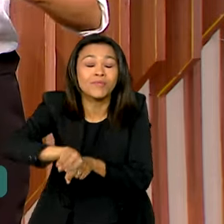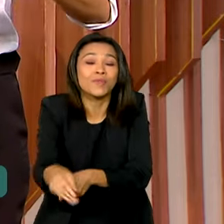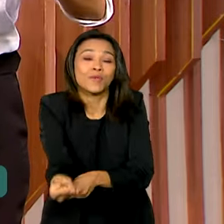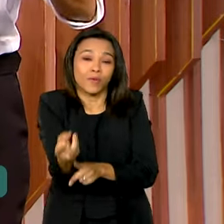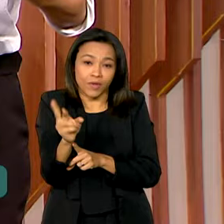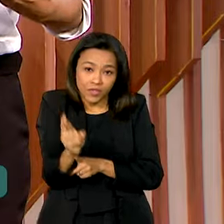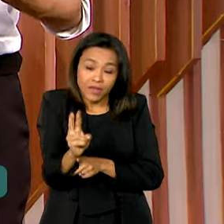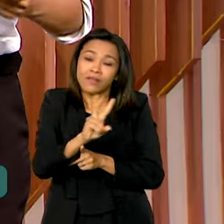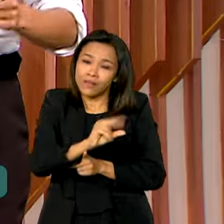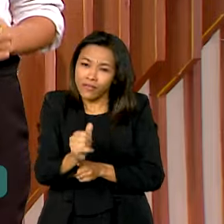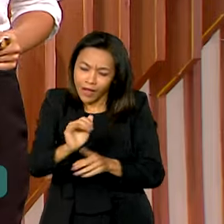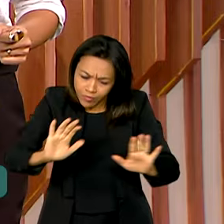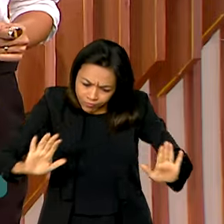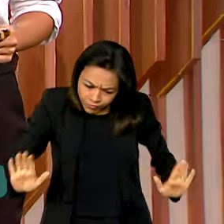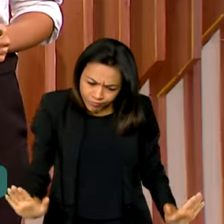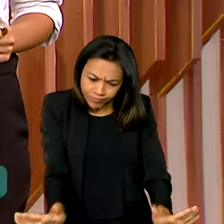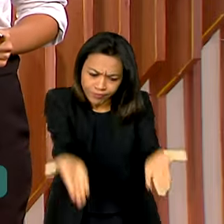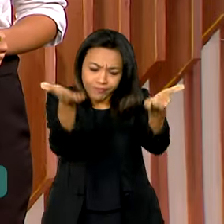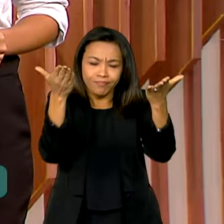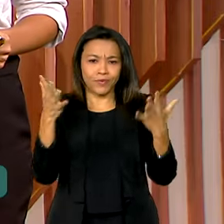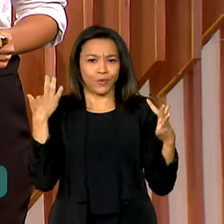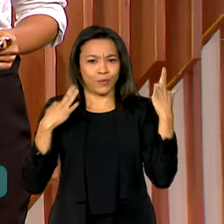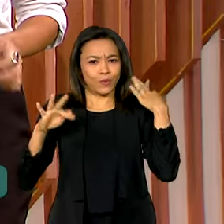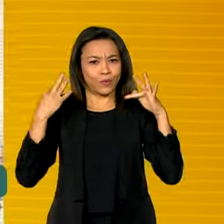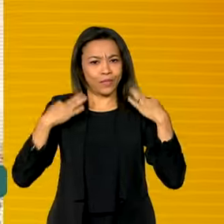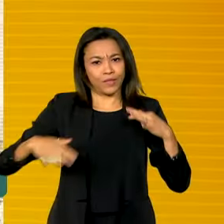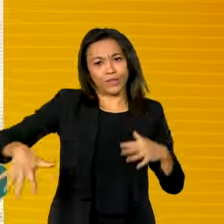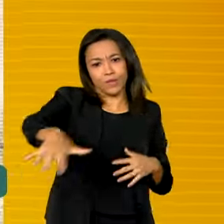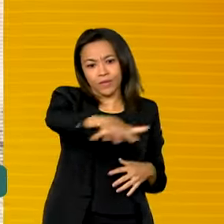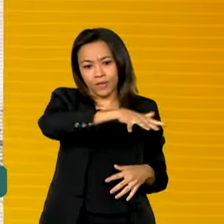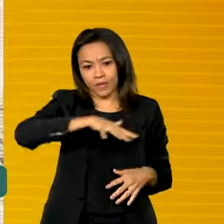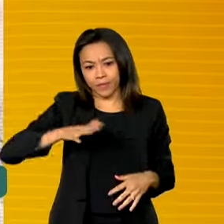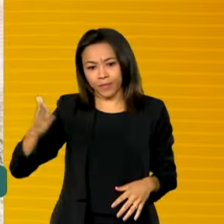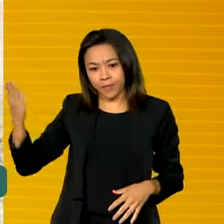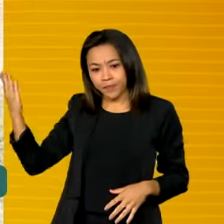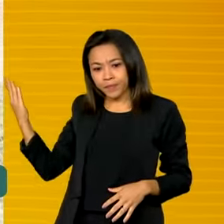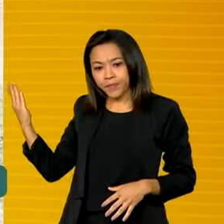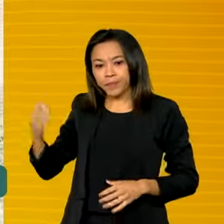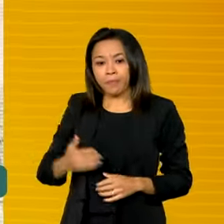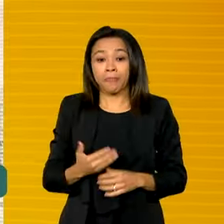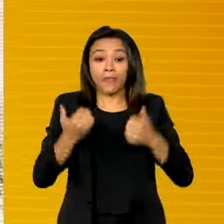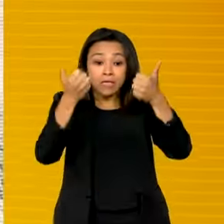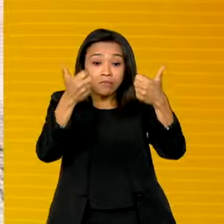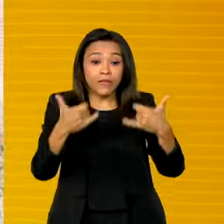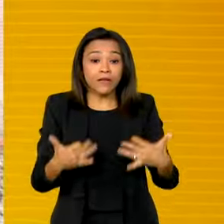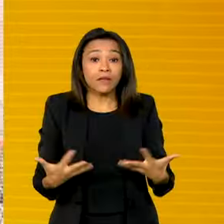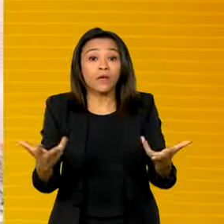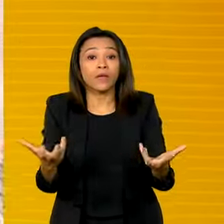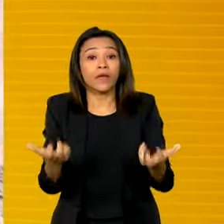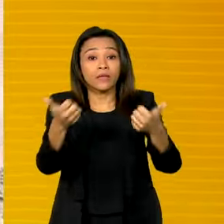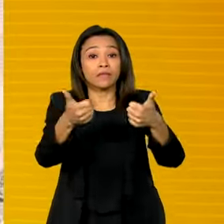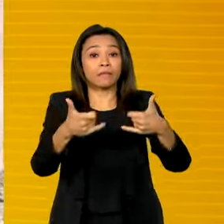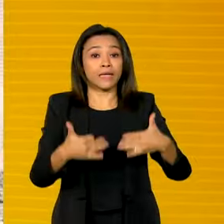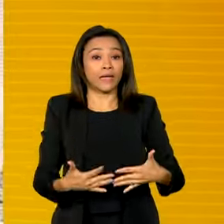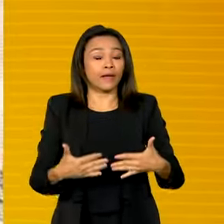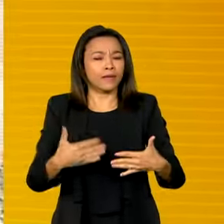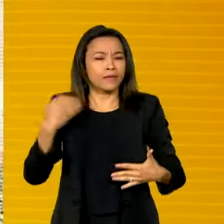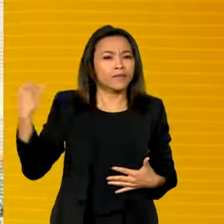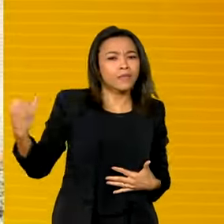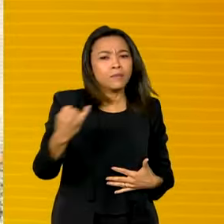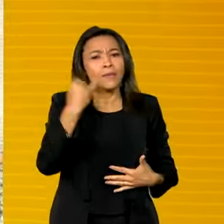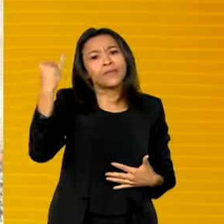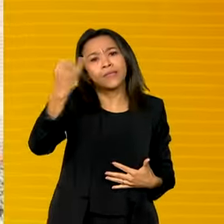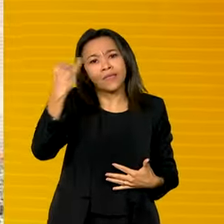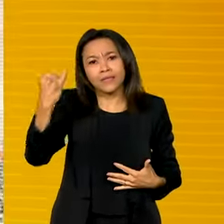e vai impulsionar o turismo na região. Quero dizer da importância de todas as